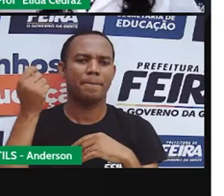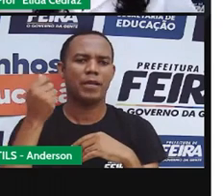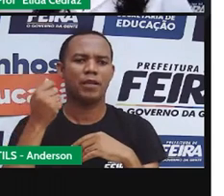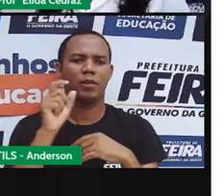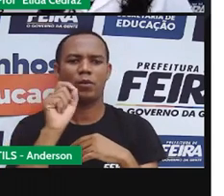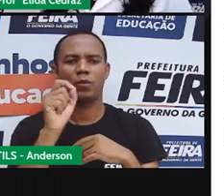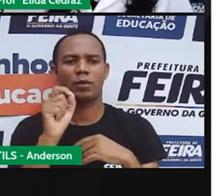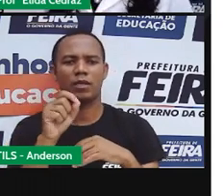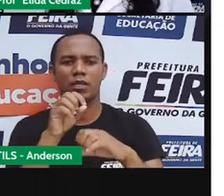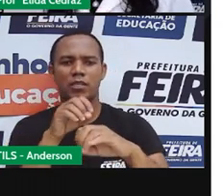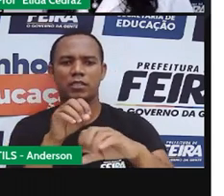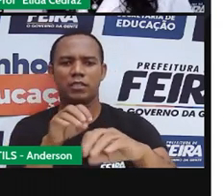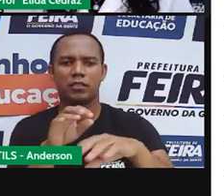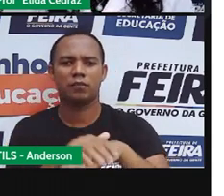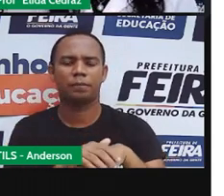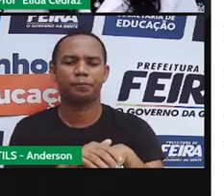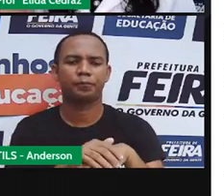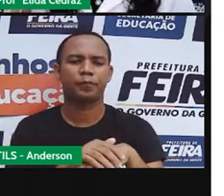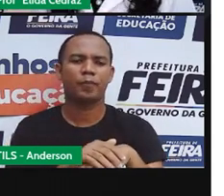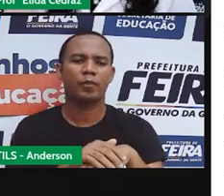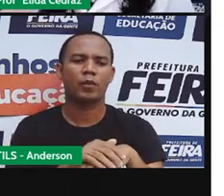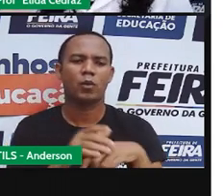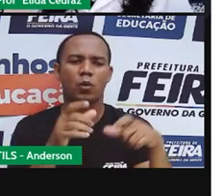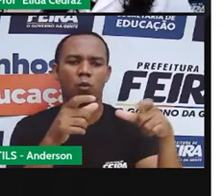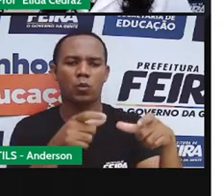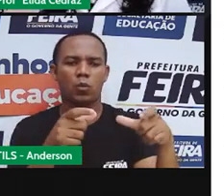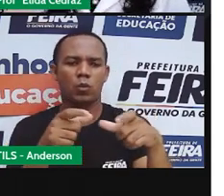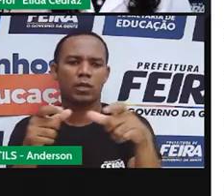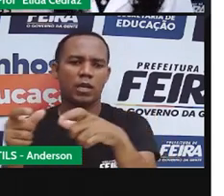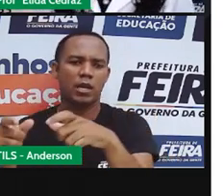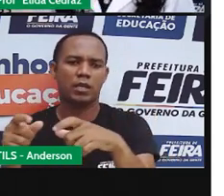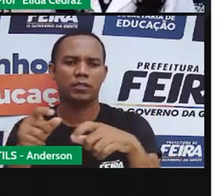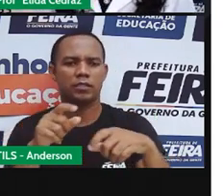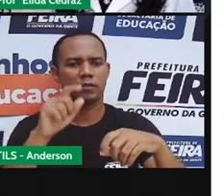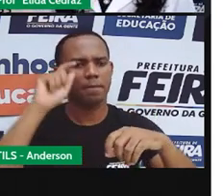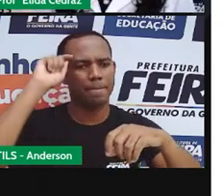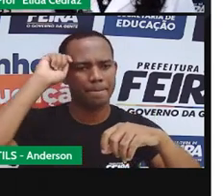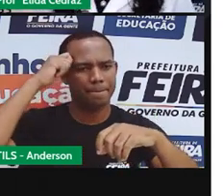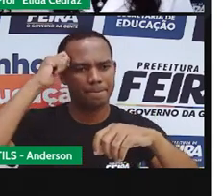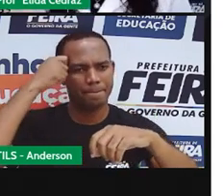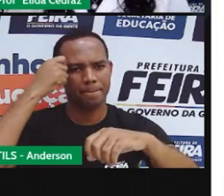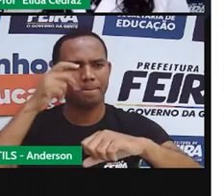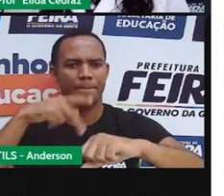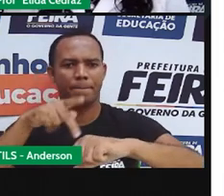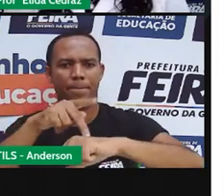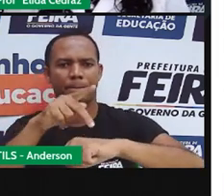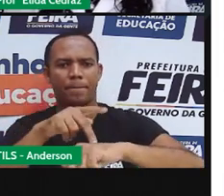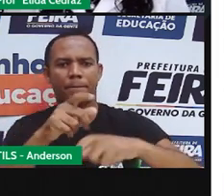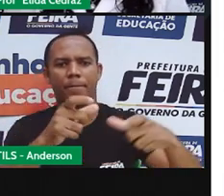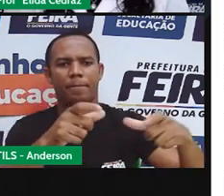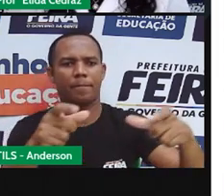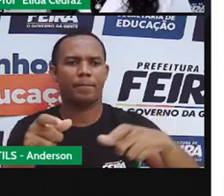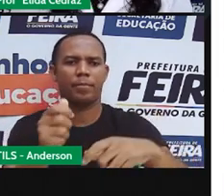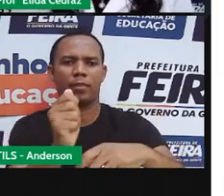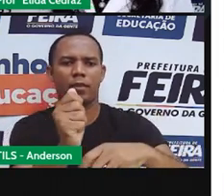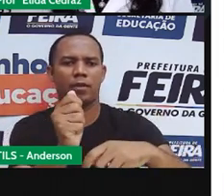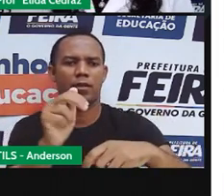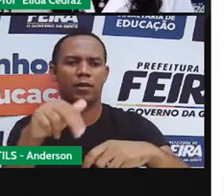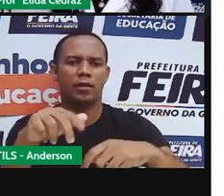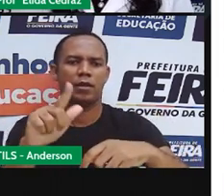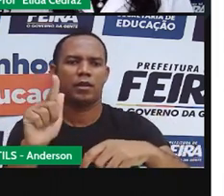A tropa separou alguns nomes de países lá da água. Angola, Argélia,